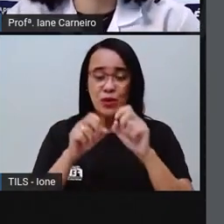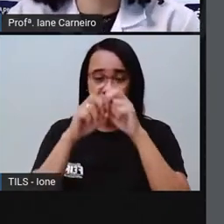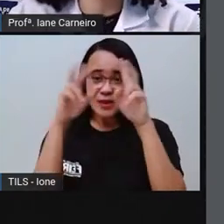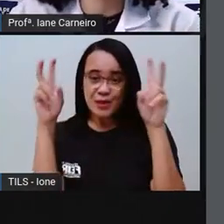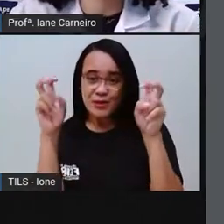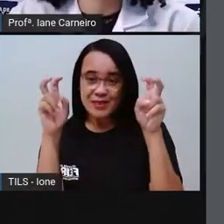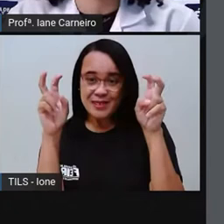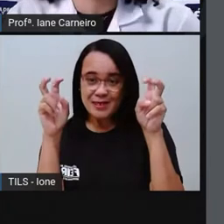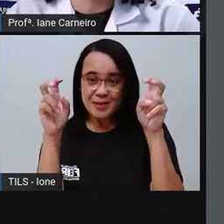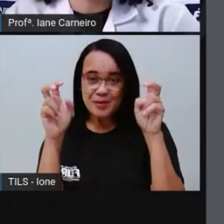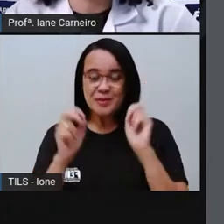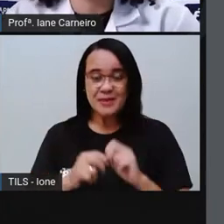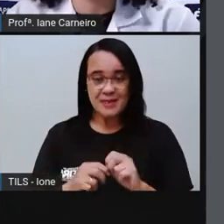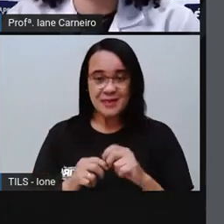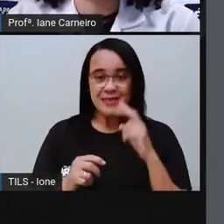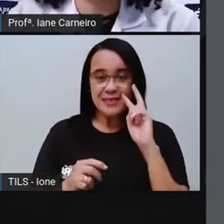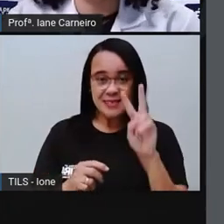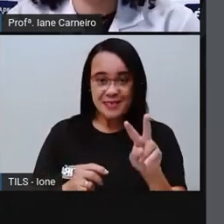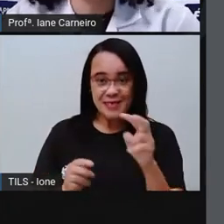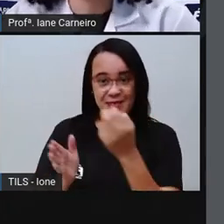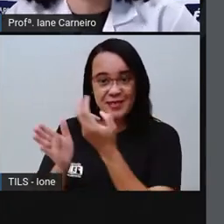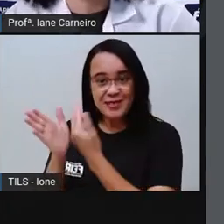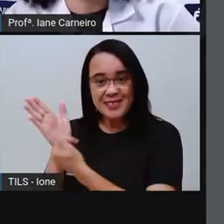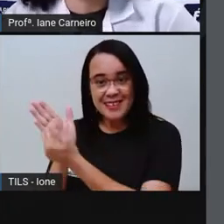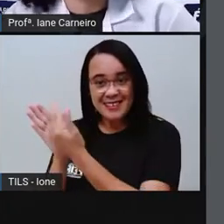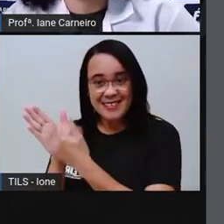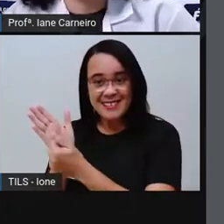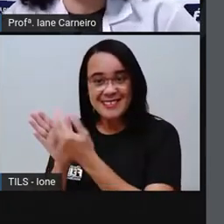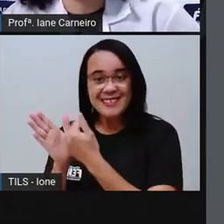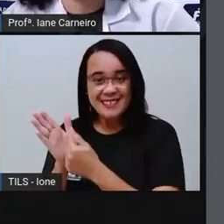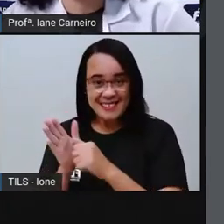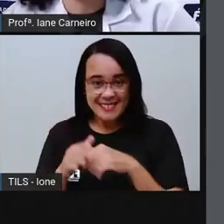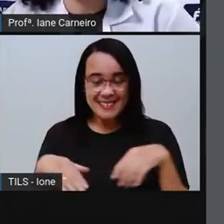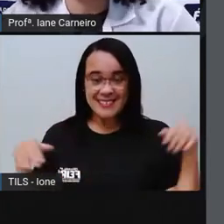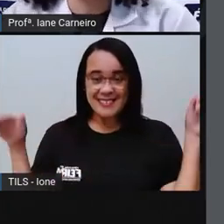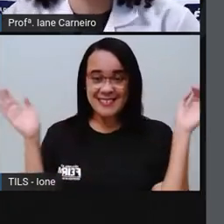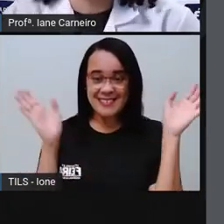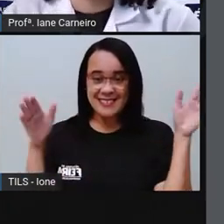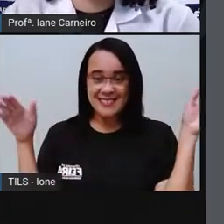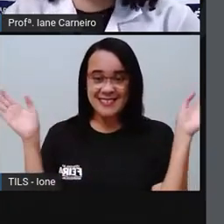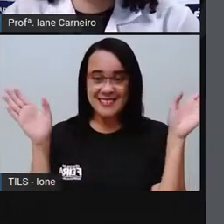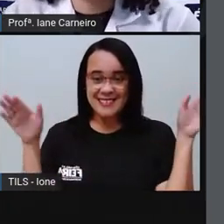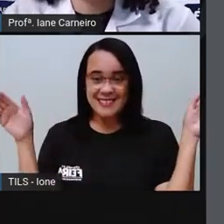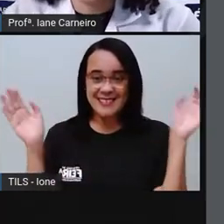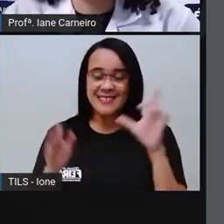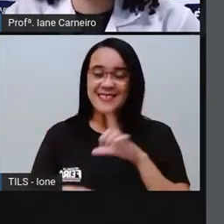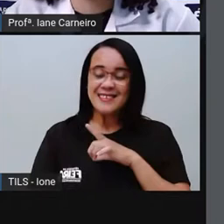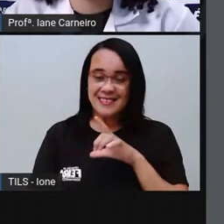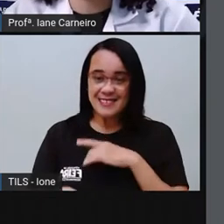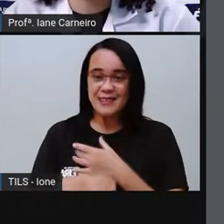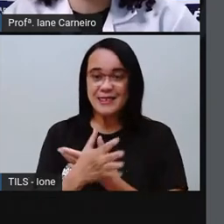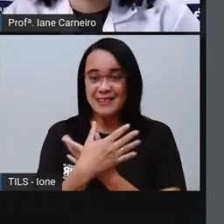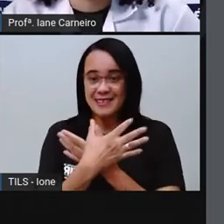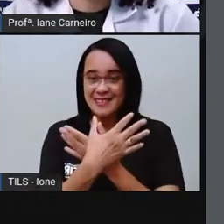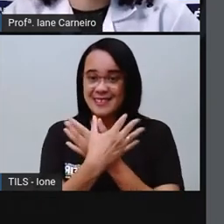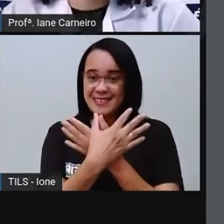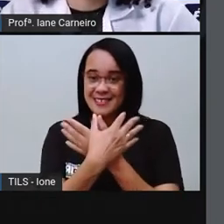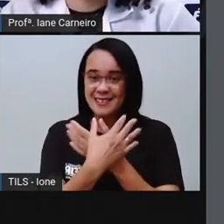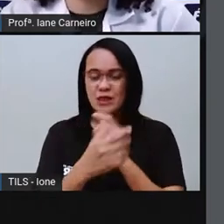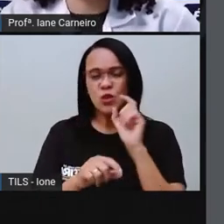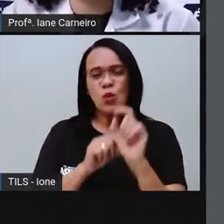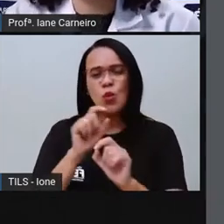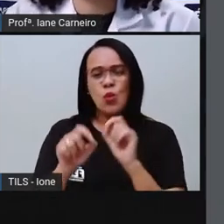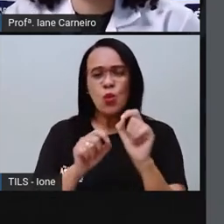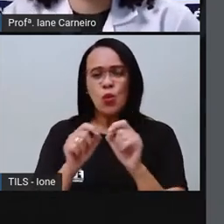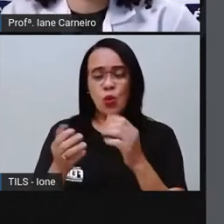Hum, olha o desenho, um animalzinho, né? Que boa, porque tem asas aqui, né? Vamos ver qual é esse bichinho? Esse